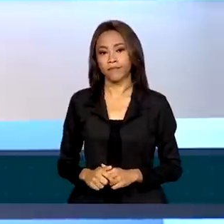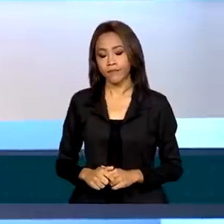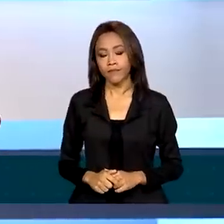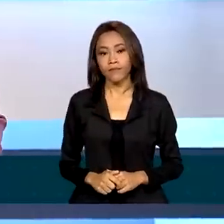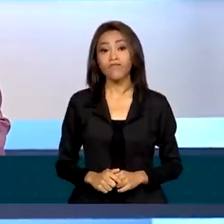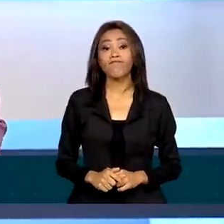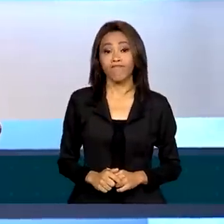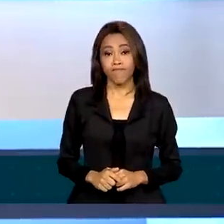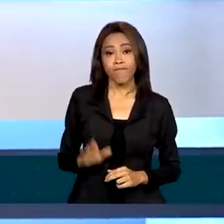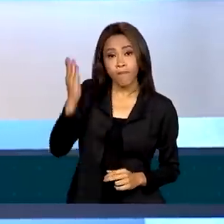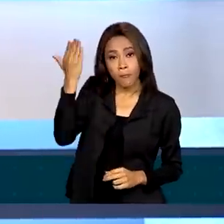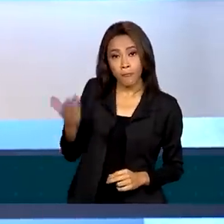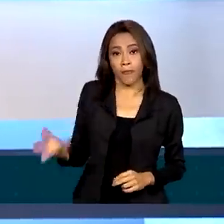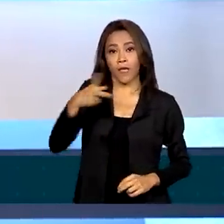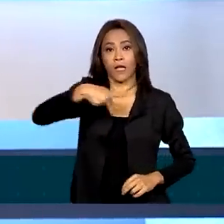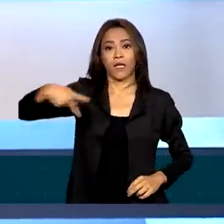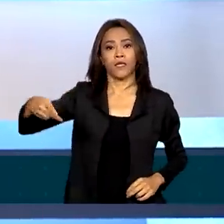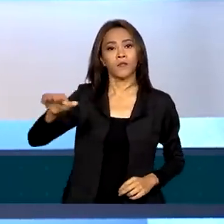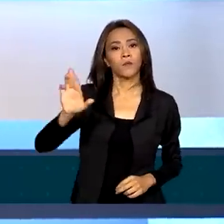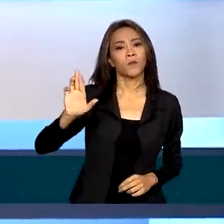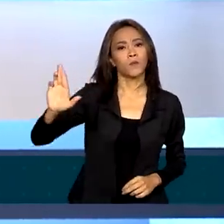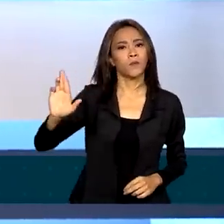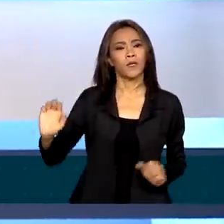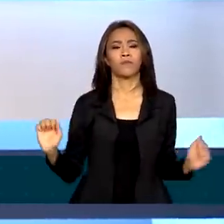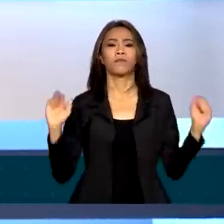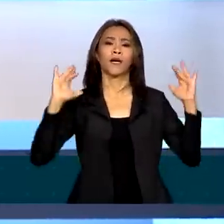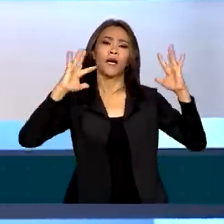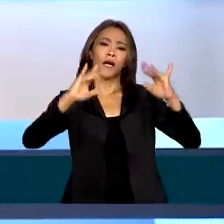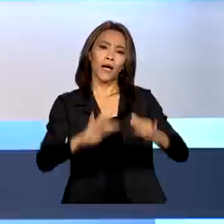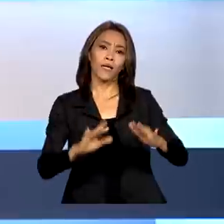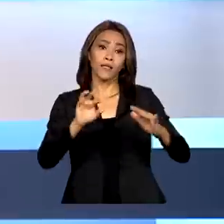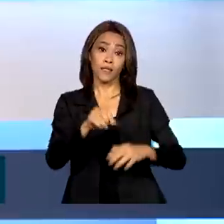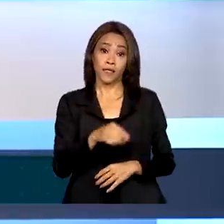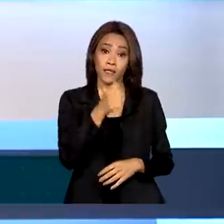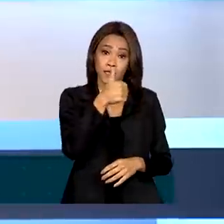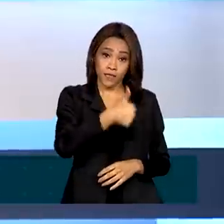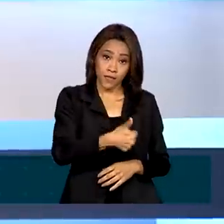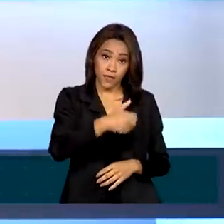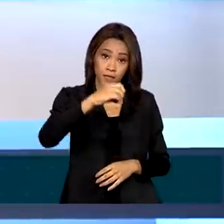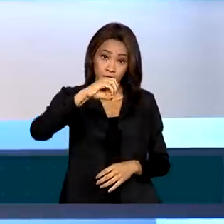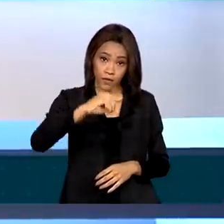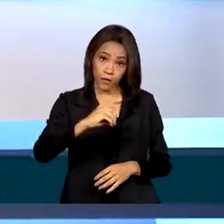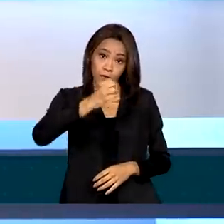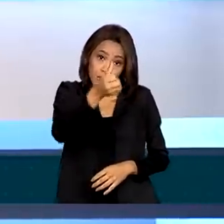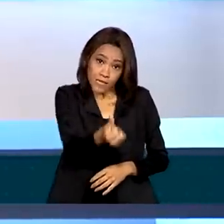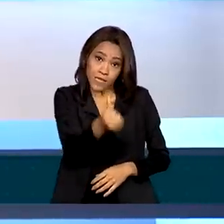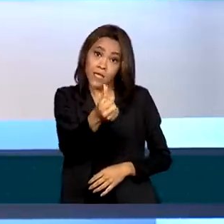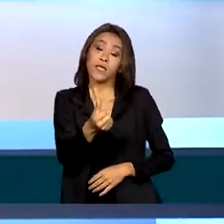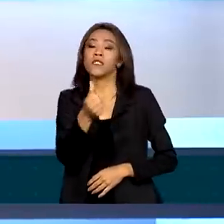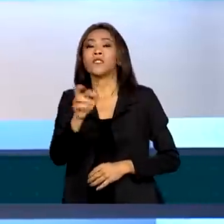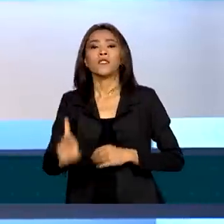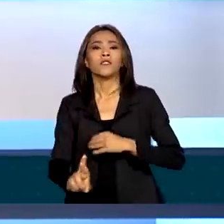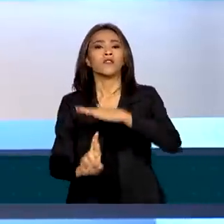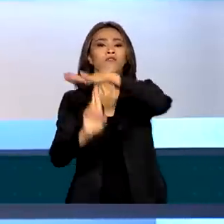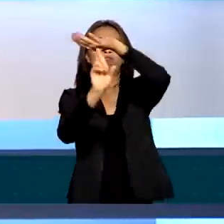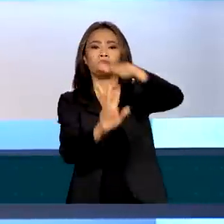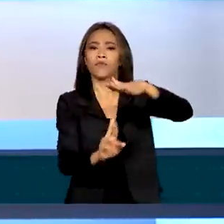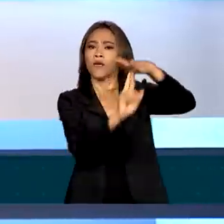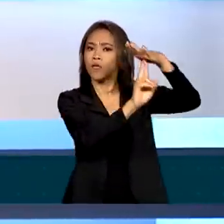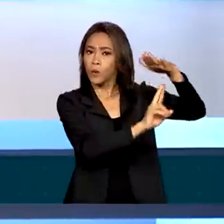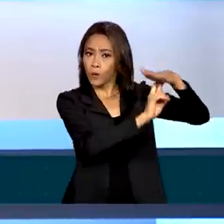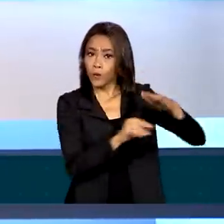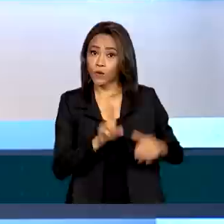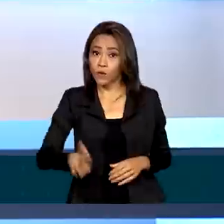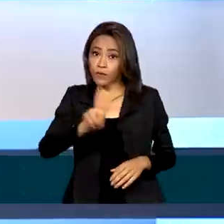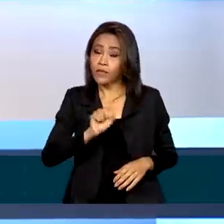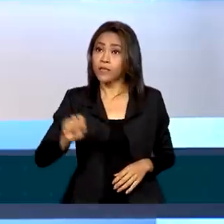O presidente Lula se reuniu com representantes de 106 universidades e institutos federais. Os desafios da